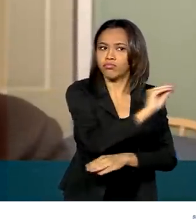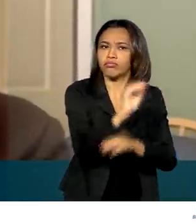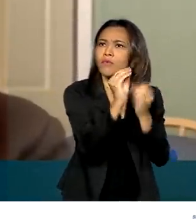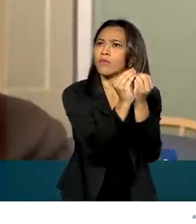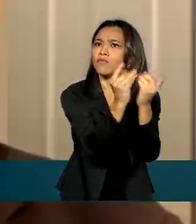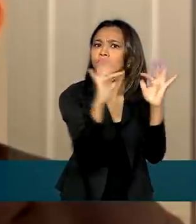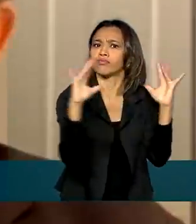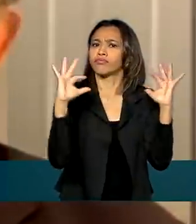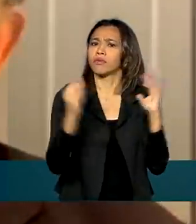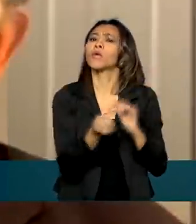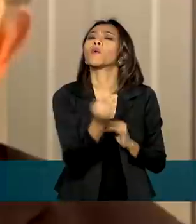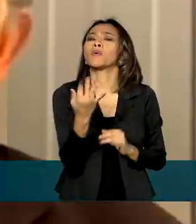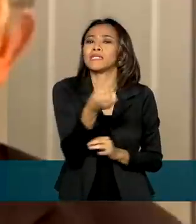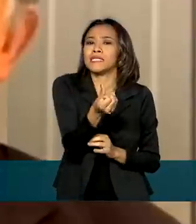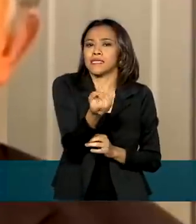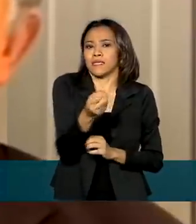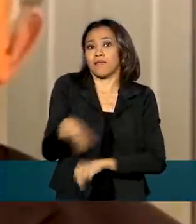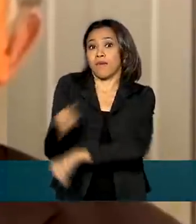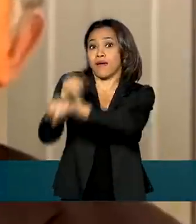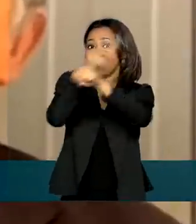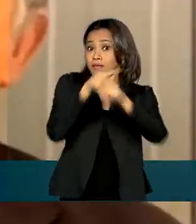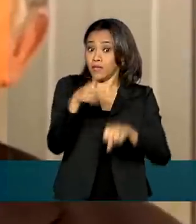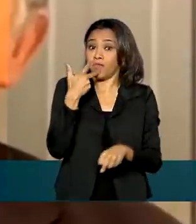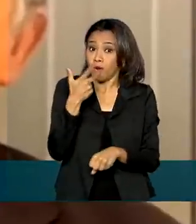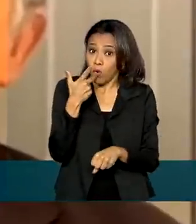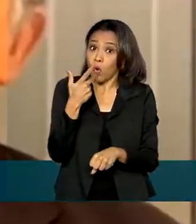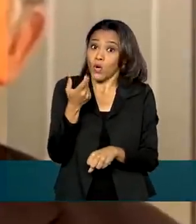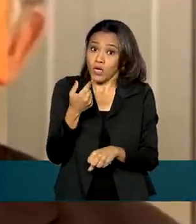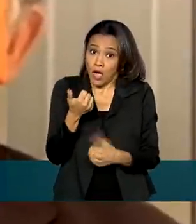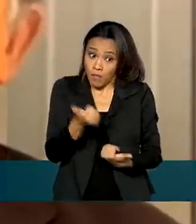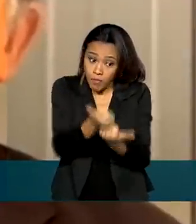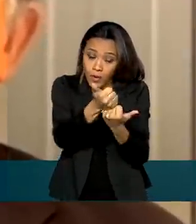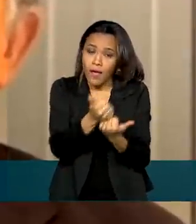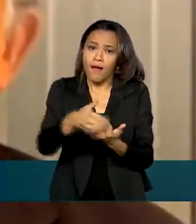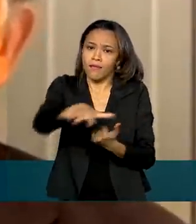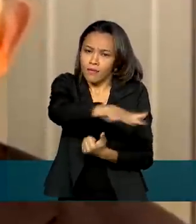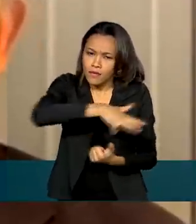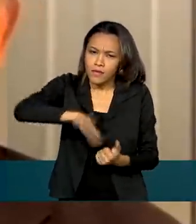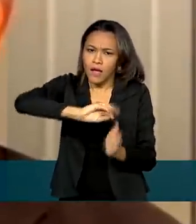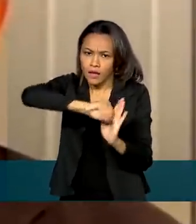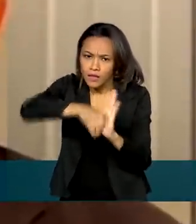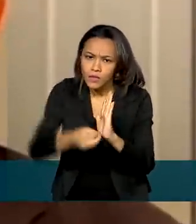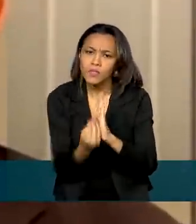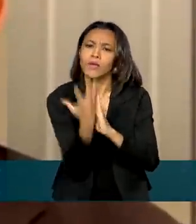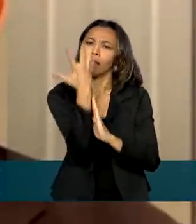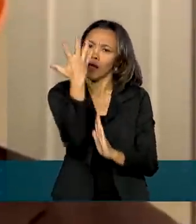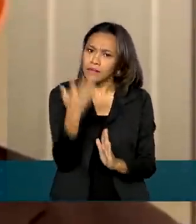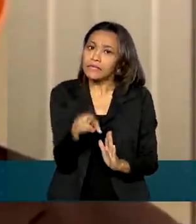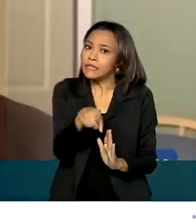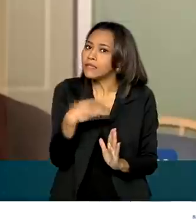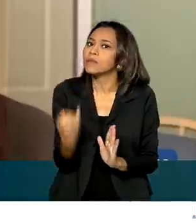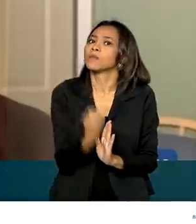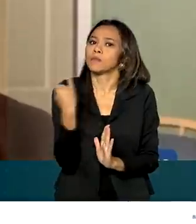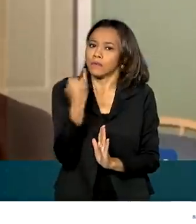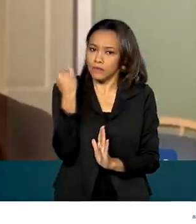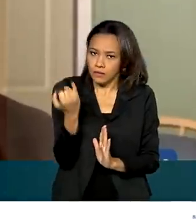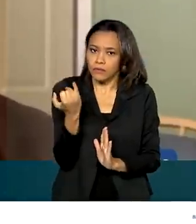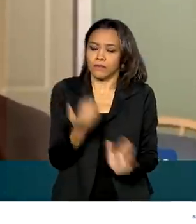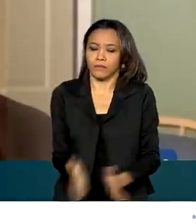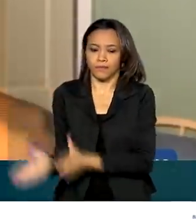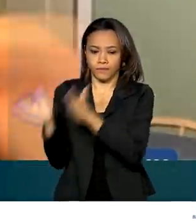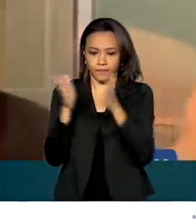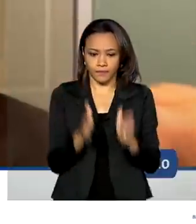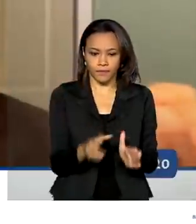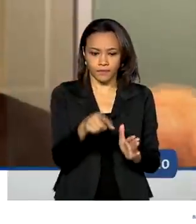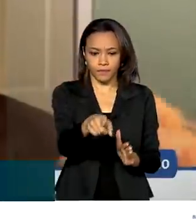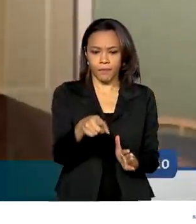60 países, afirmou que investir na economia verde e na agricultura sustentável é lucrativo. Não é à toa que